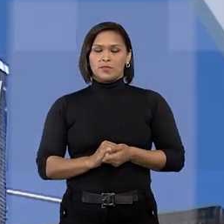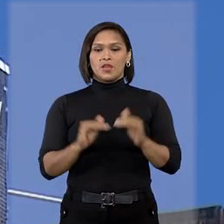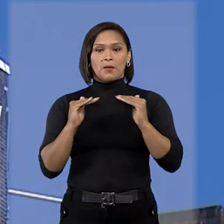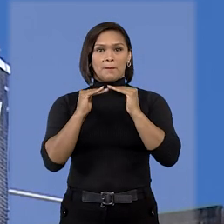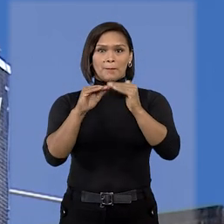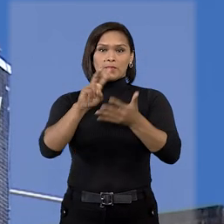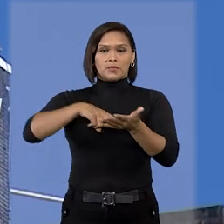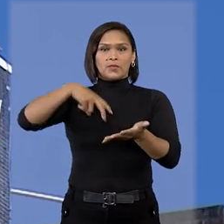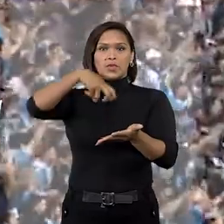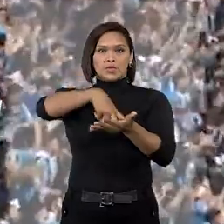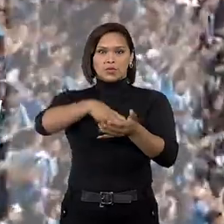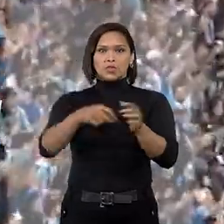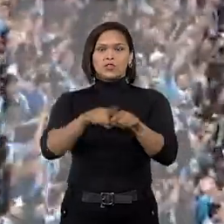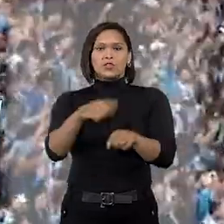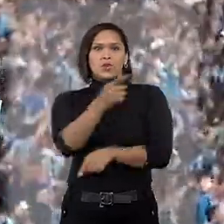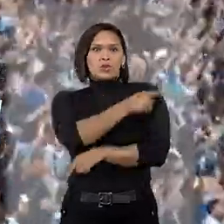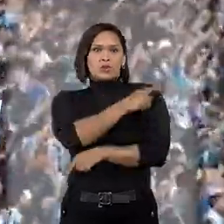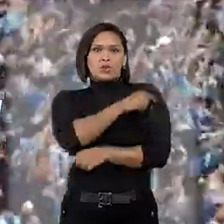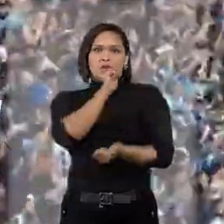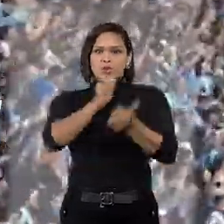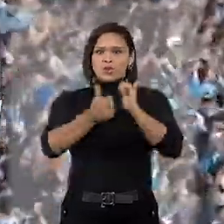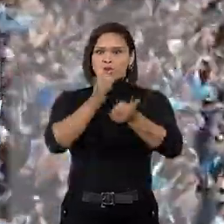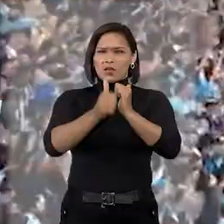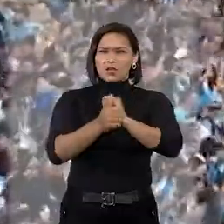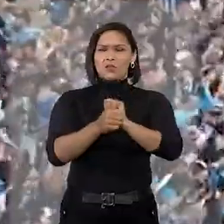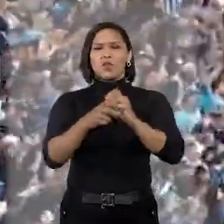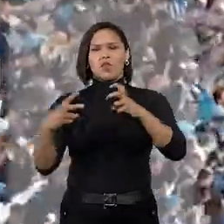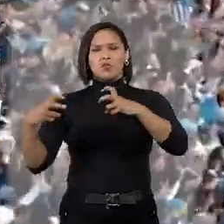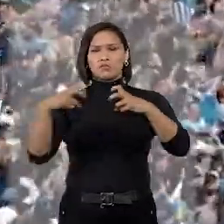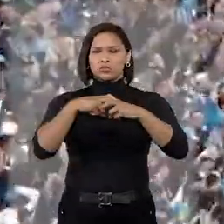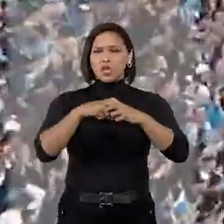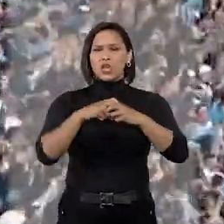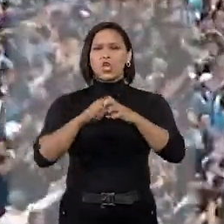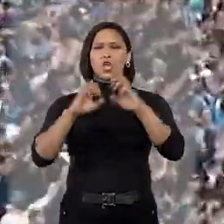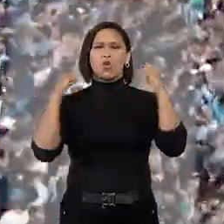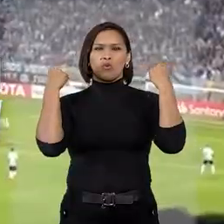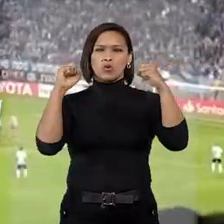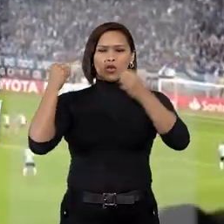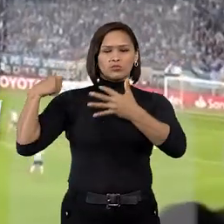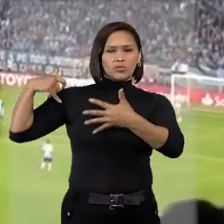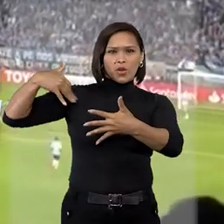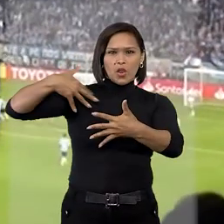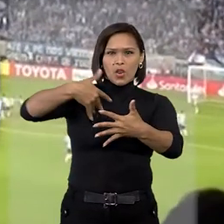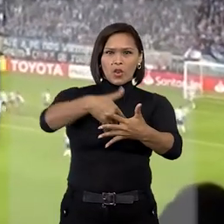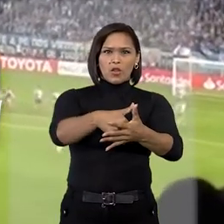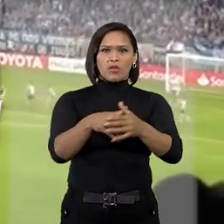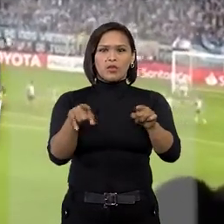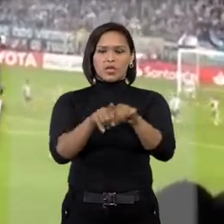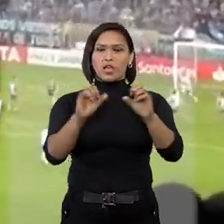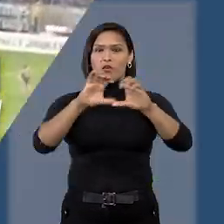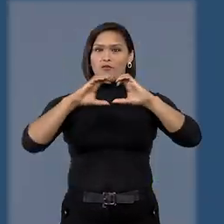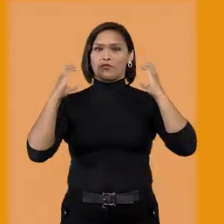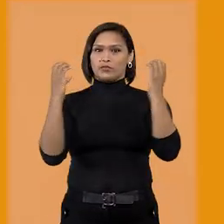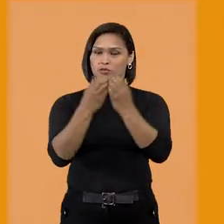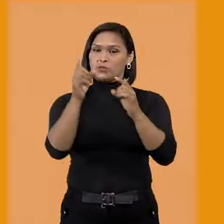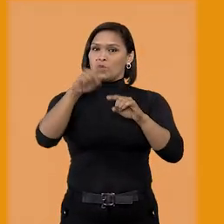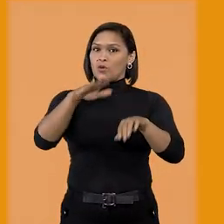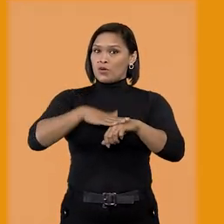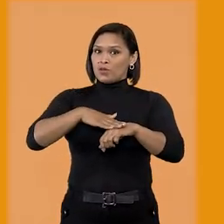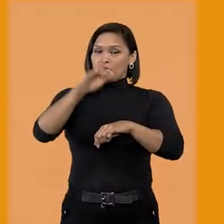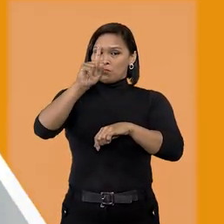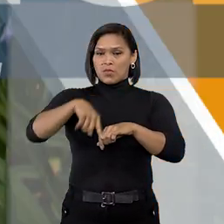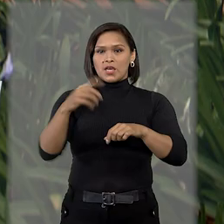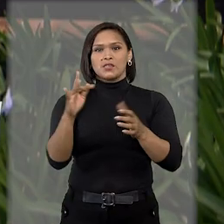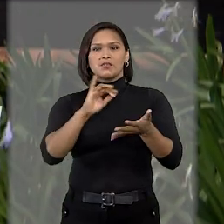Mantida a condenação do Grêmio por acidente com o torcedor durante comemoração em arquibancada. E mais,